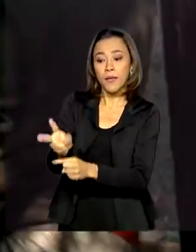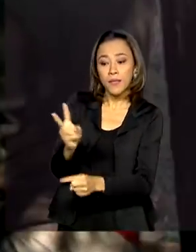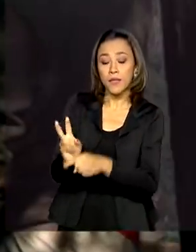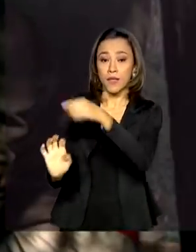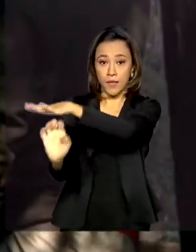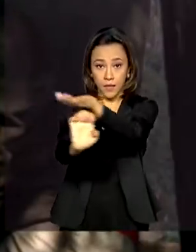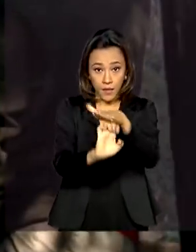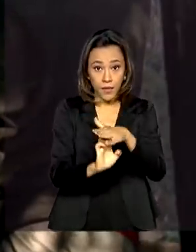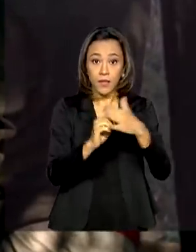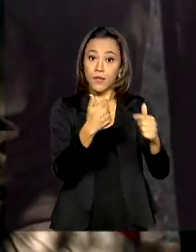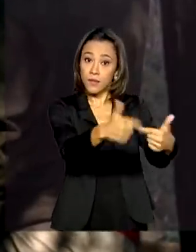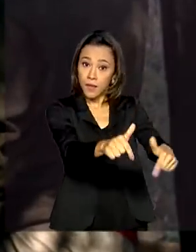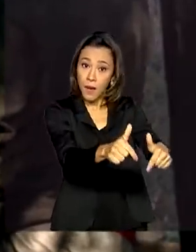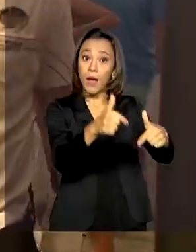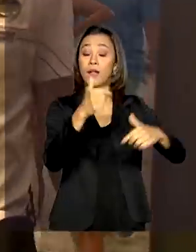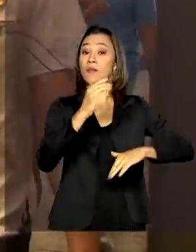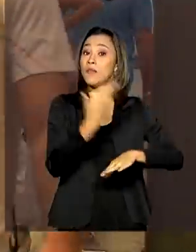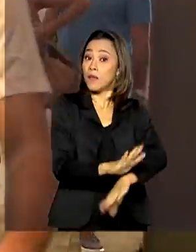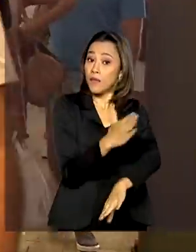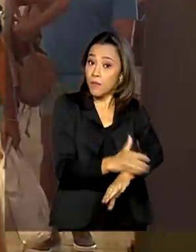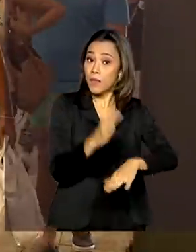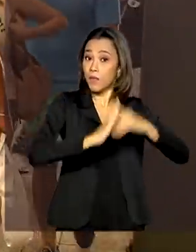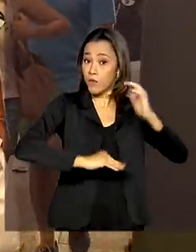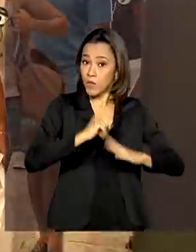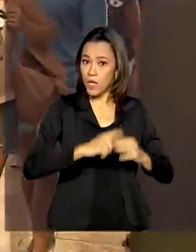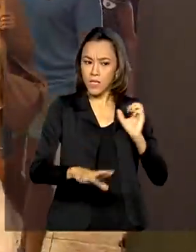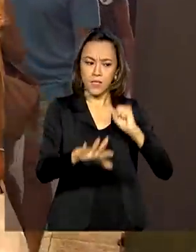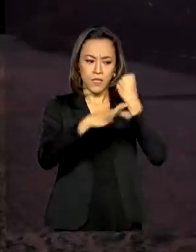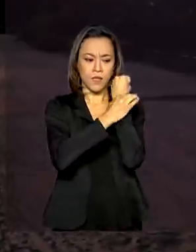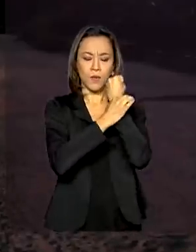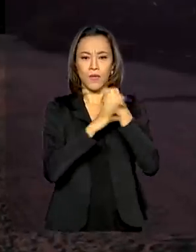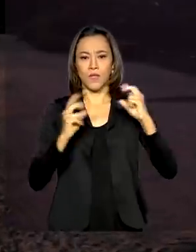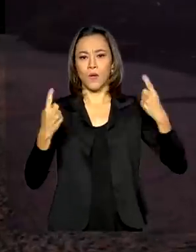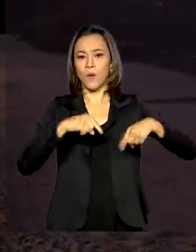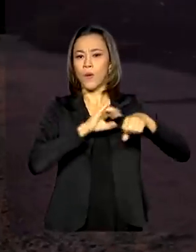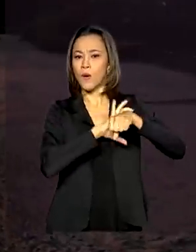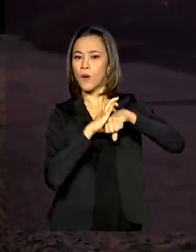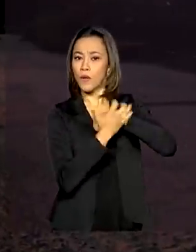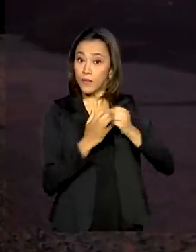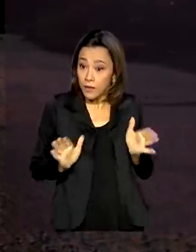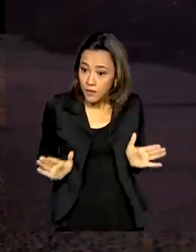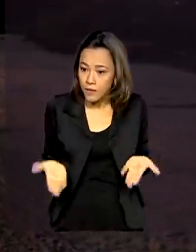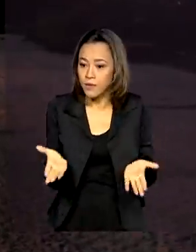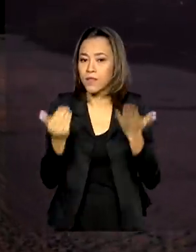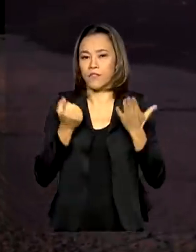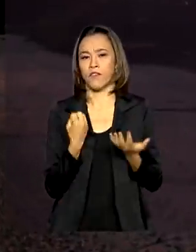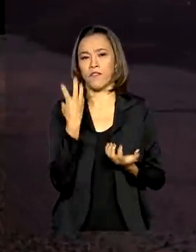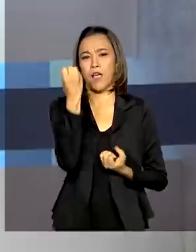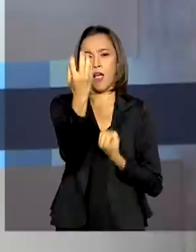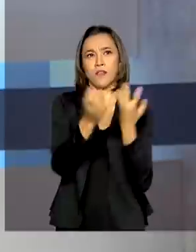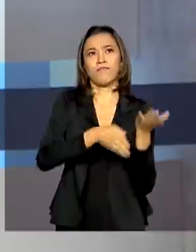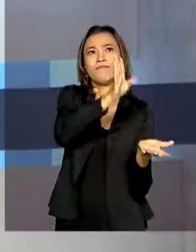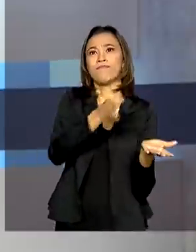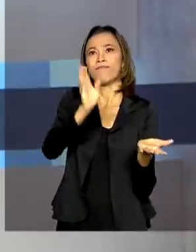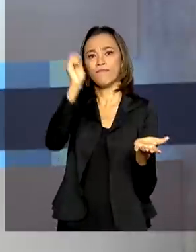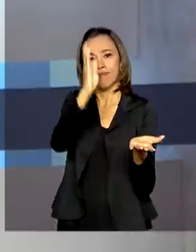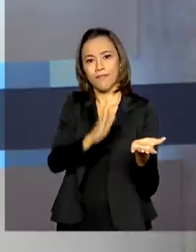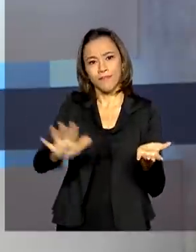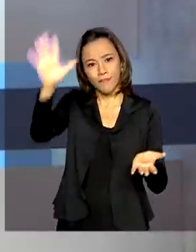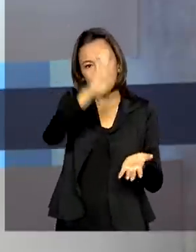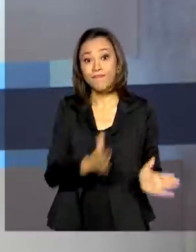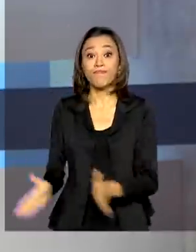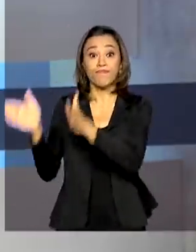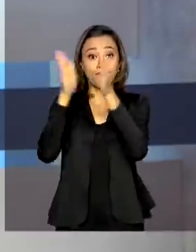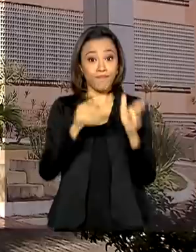empresas, qualificação profissional, segurança contra a Covid e incentivo às viagens nacionais. A Anvisa